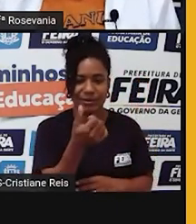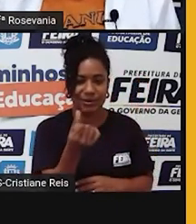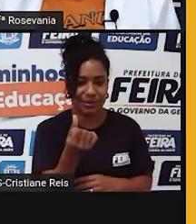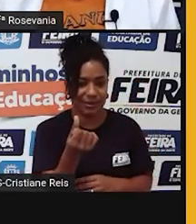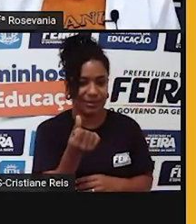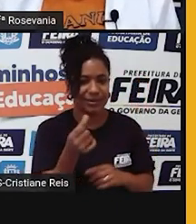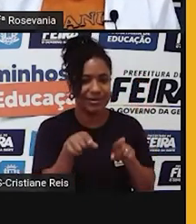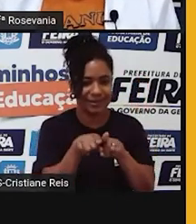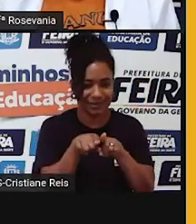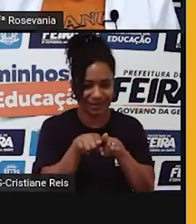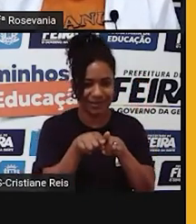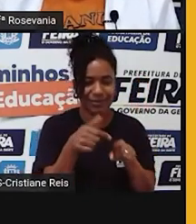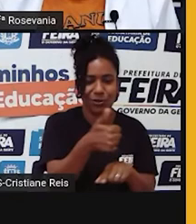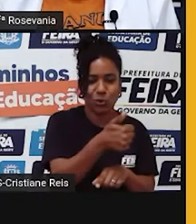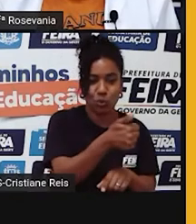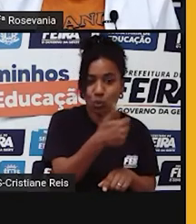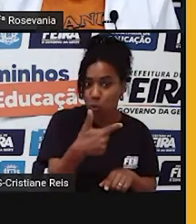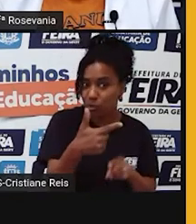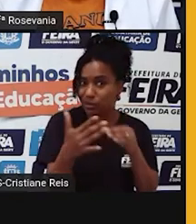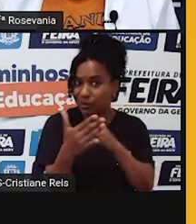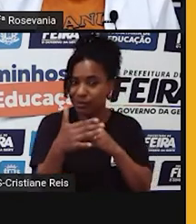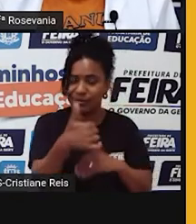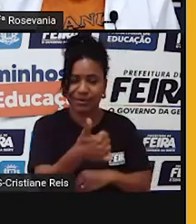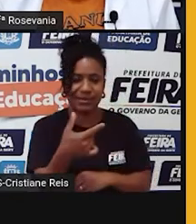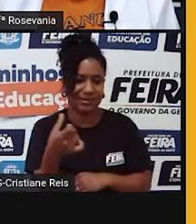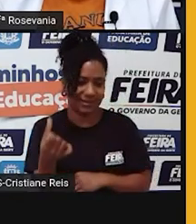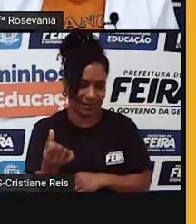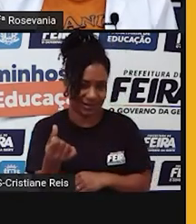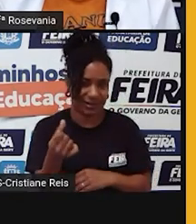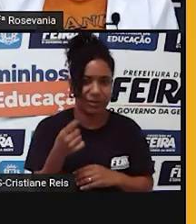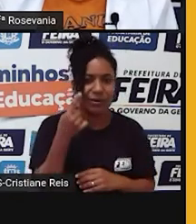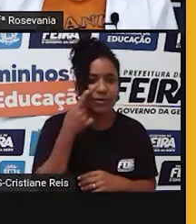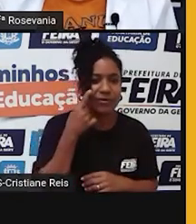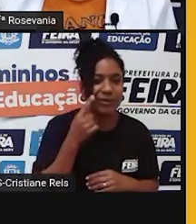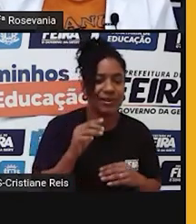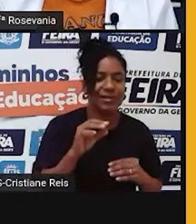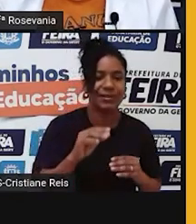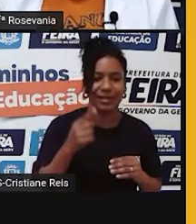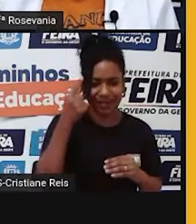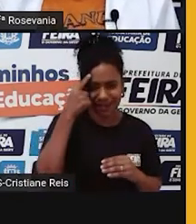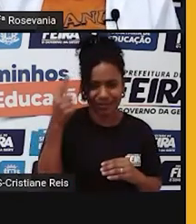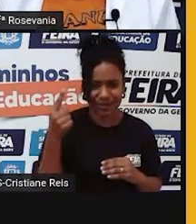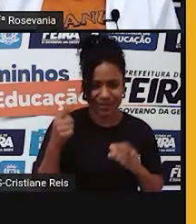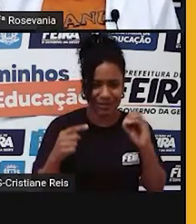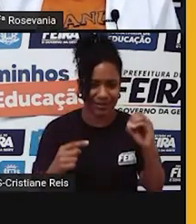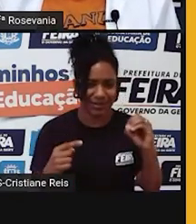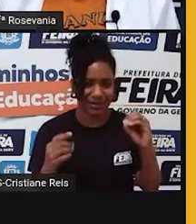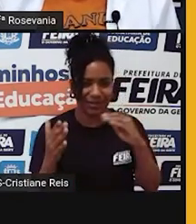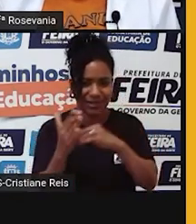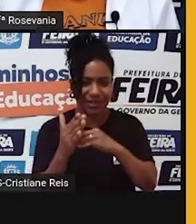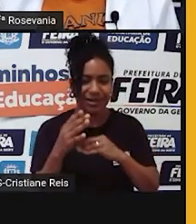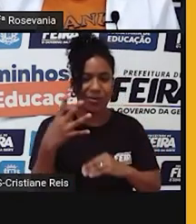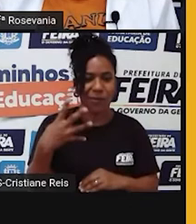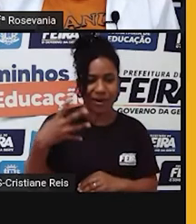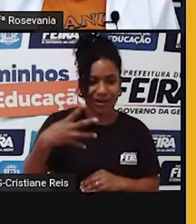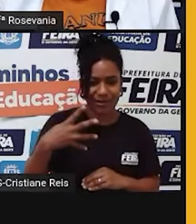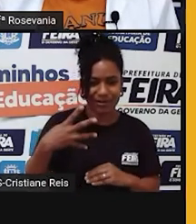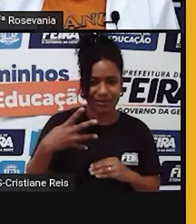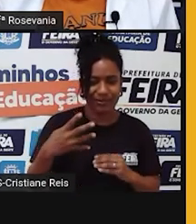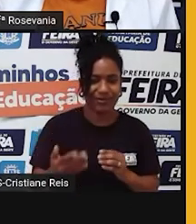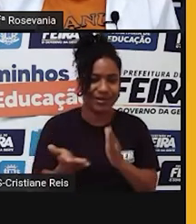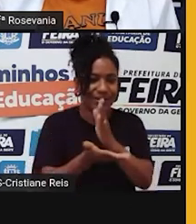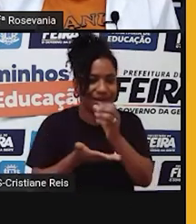Quando eu vou naquela escala, né, de 0 a 4 anos, aqui já mudou, na outra de 0 a 9, você percebe aqui que a